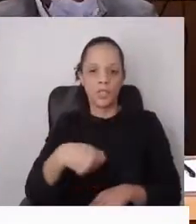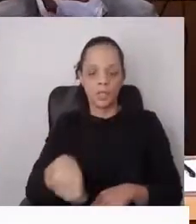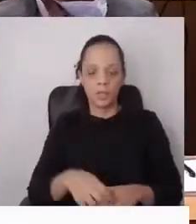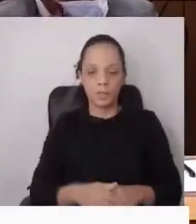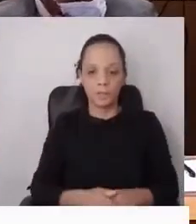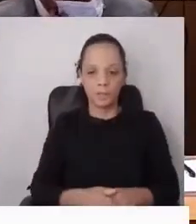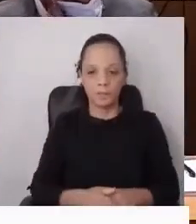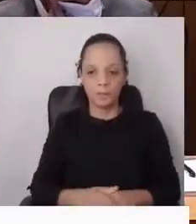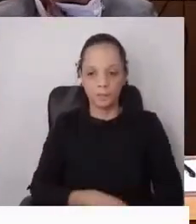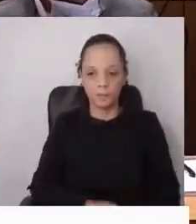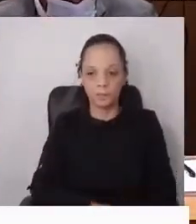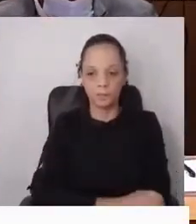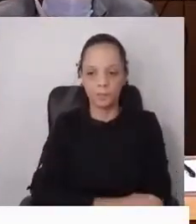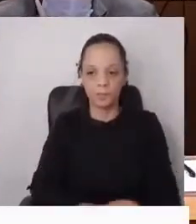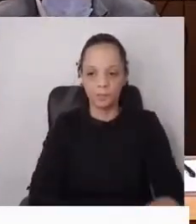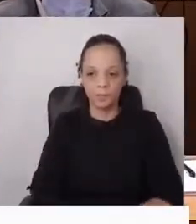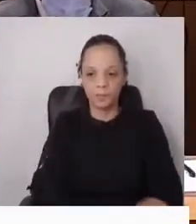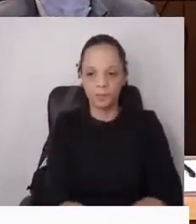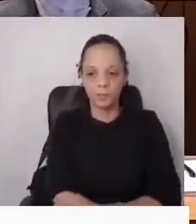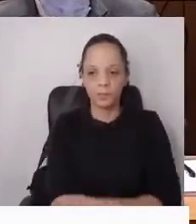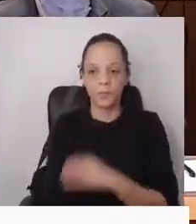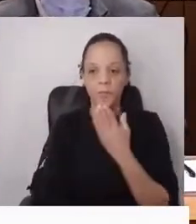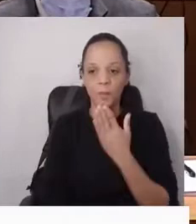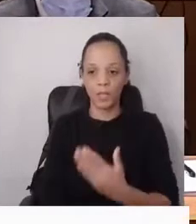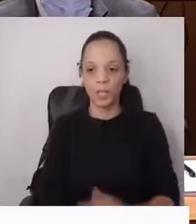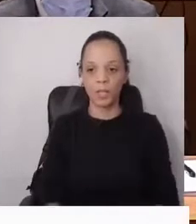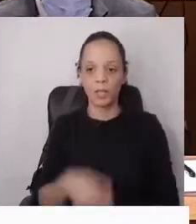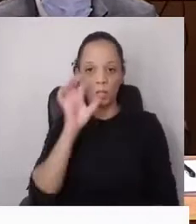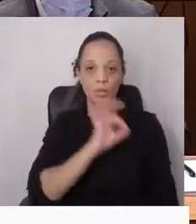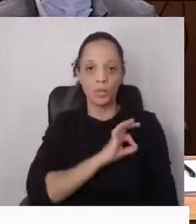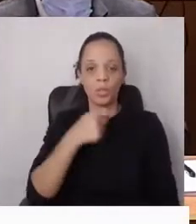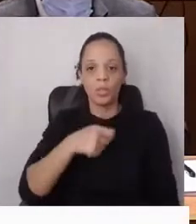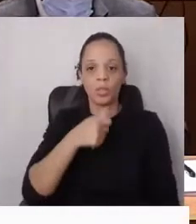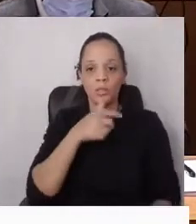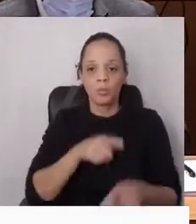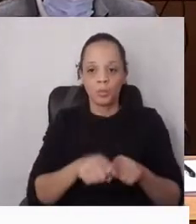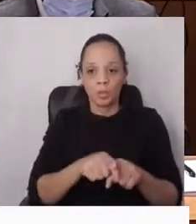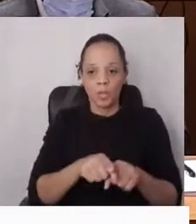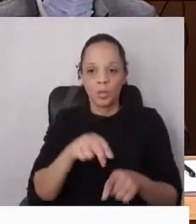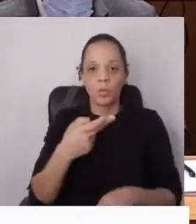Muito obrigada. Sr. Deputado Domingos Santos, faz favor.